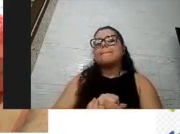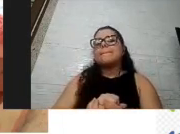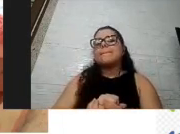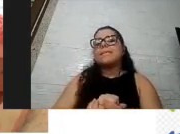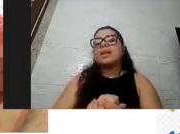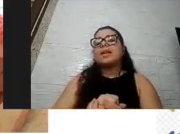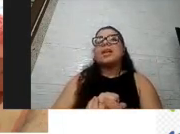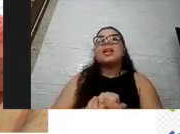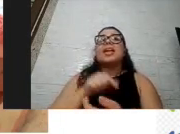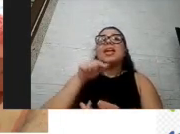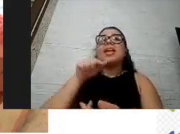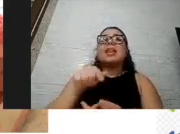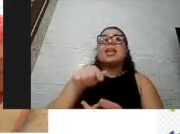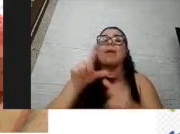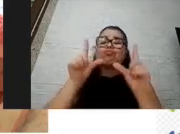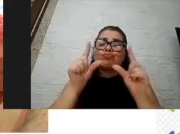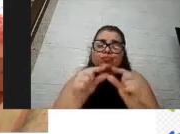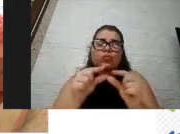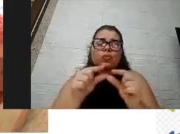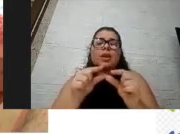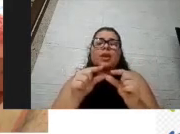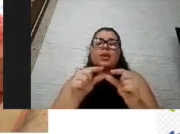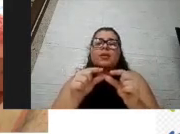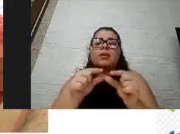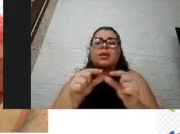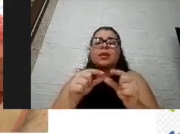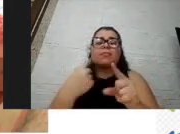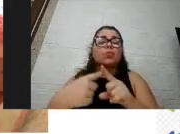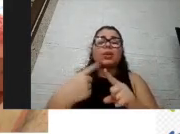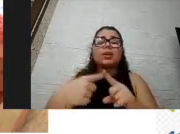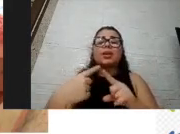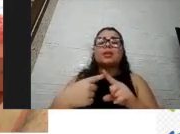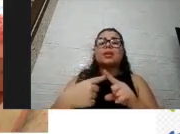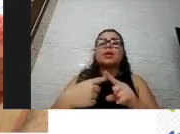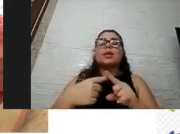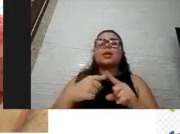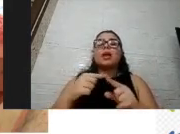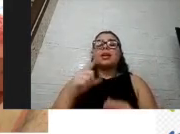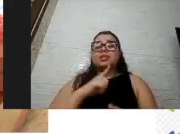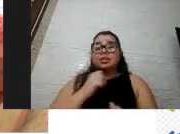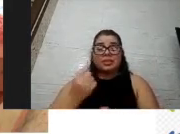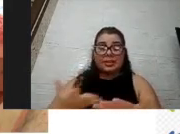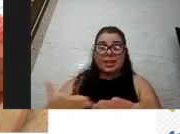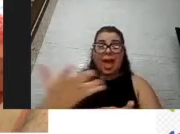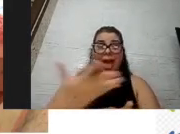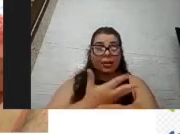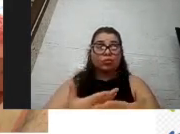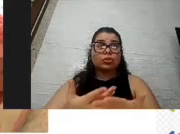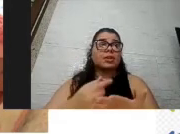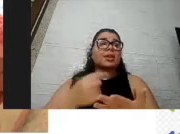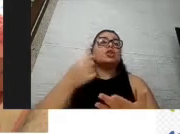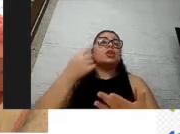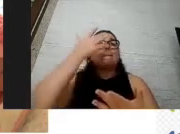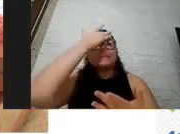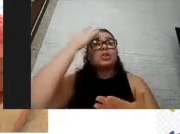limitações que a gente fala né quando a gente faz um estudo porque a gente tem dados de quem se prontificou a